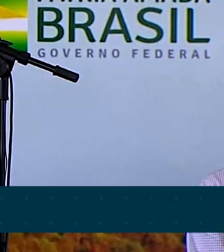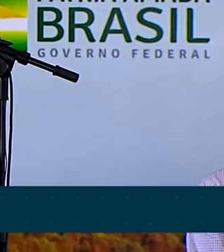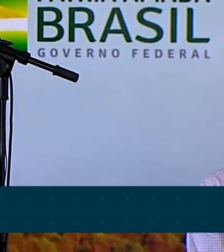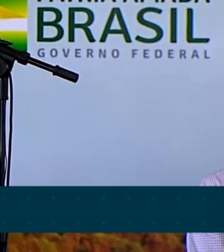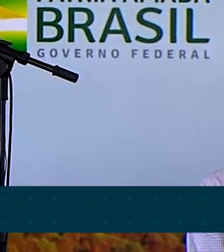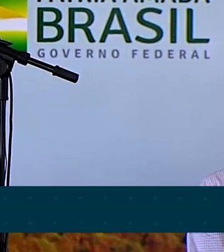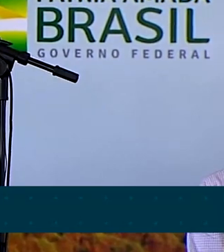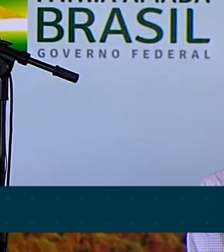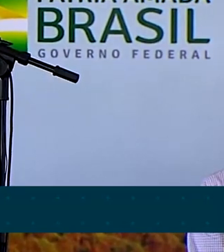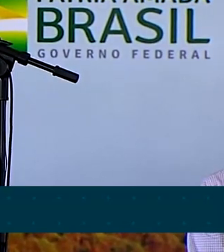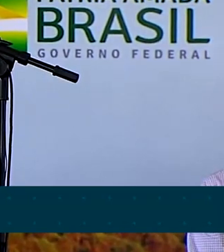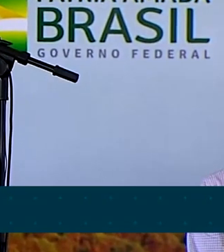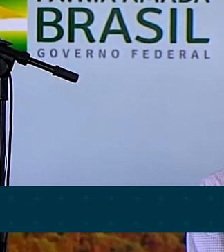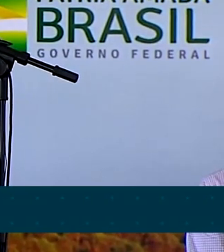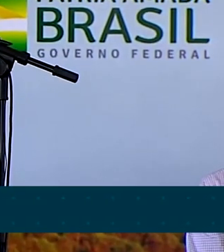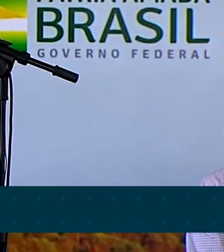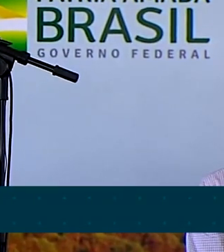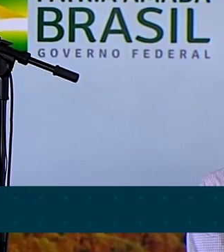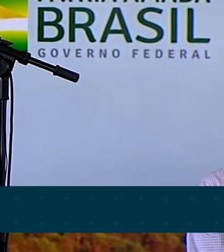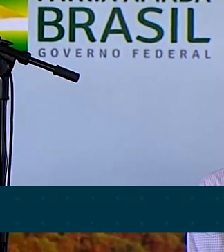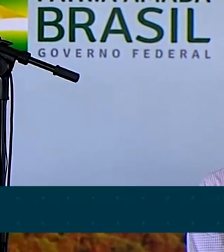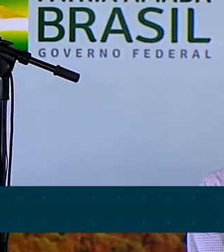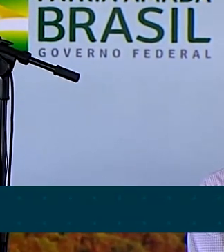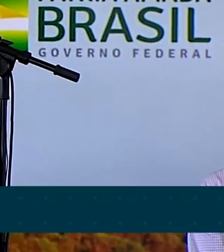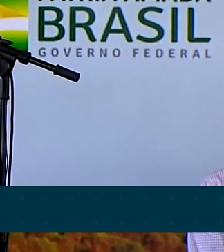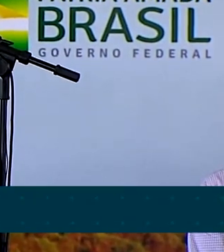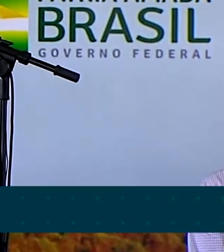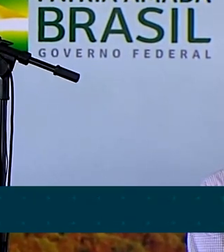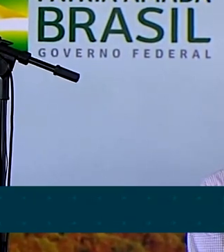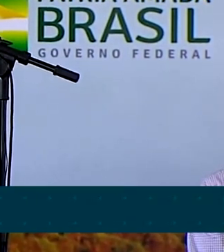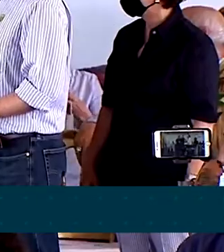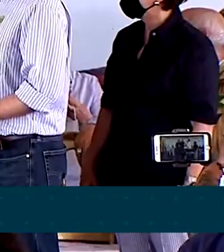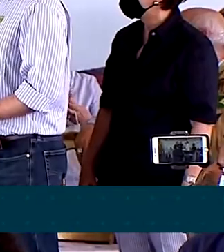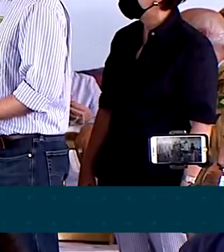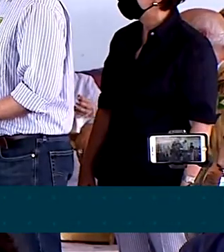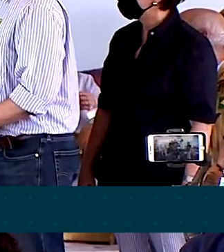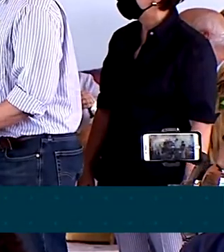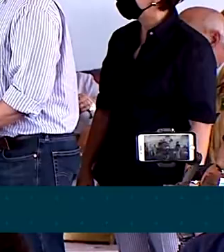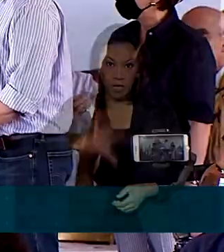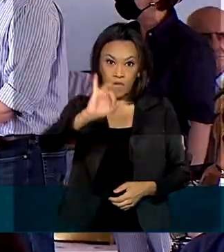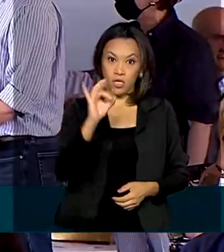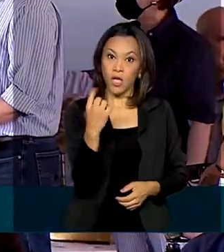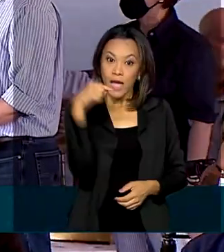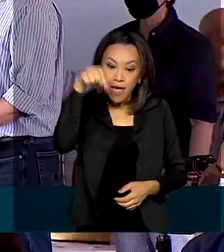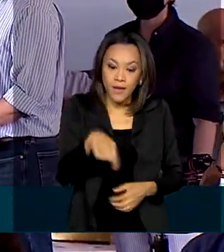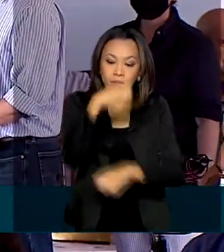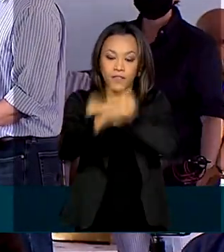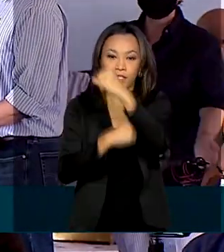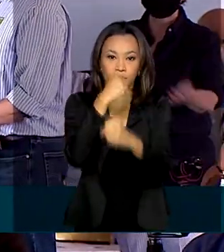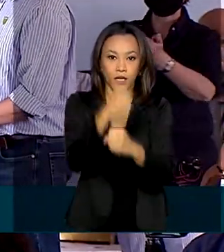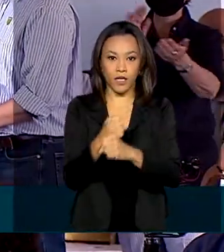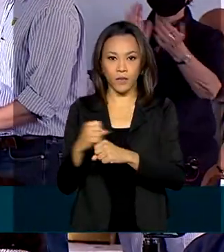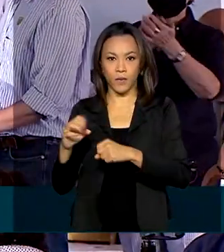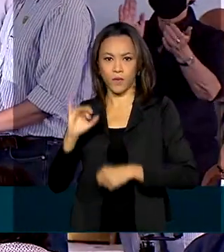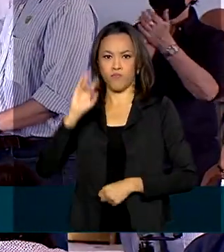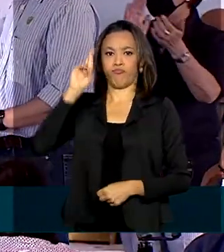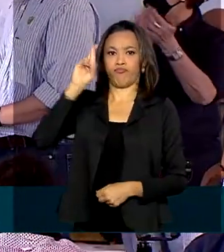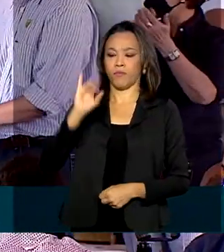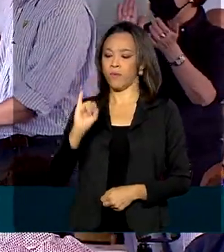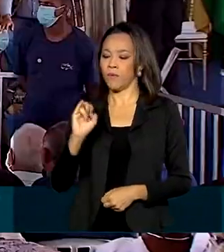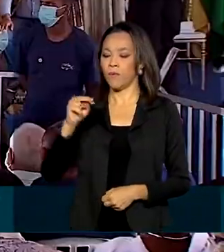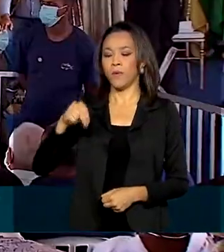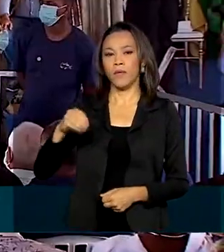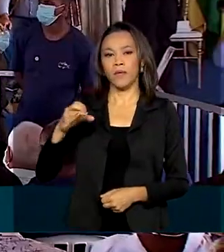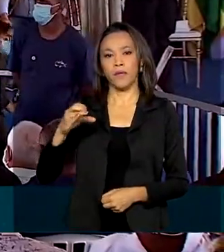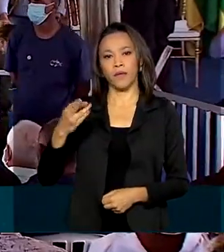revertido para aqueles que o sucederem aqui na terra. Só este ano, o INCRA emitiu mais de 40 mil